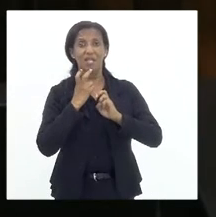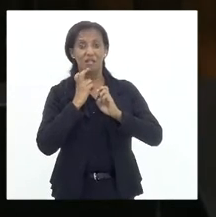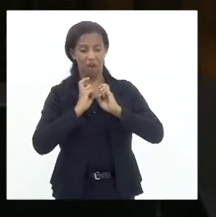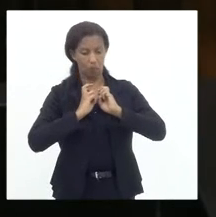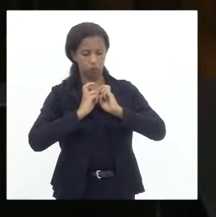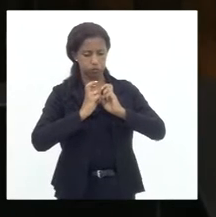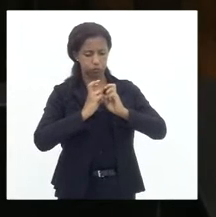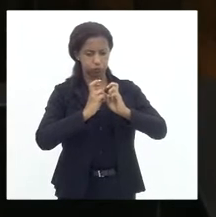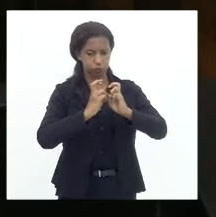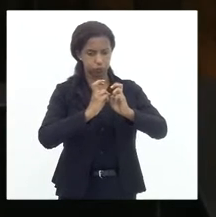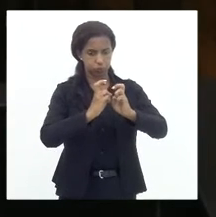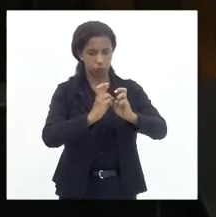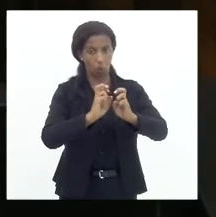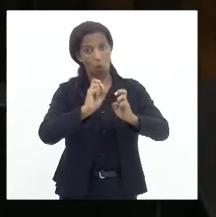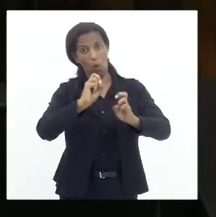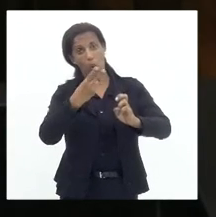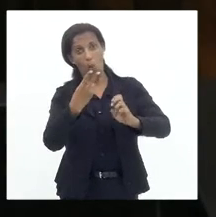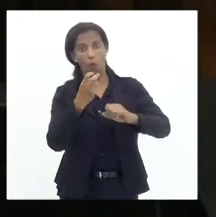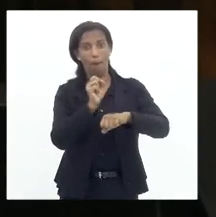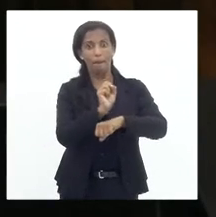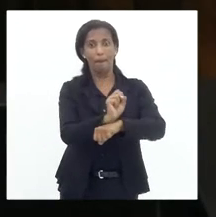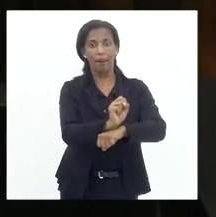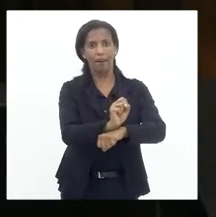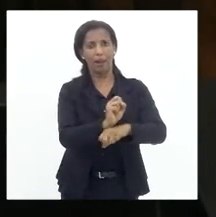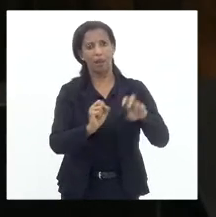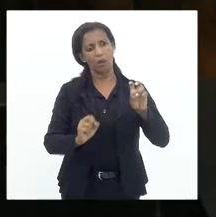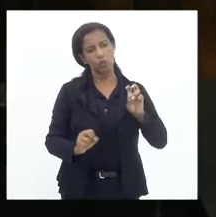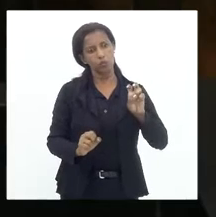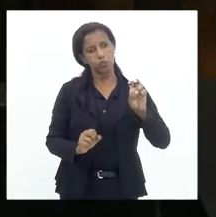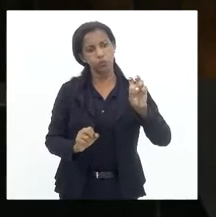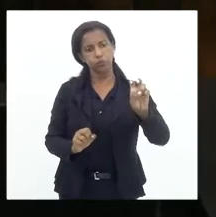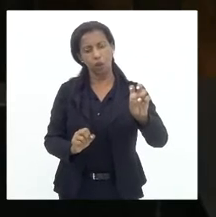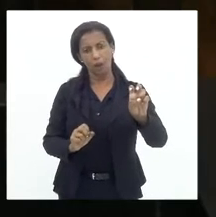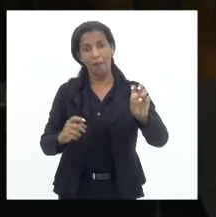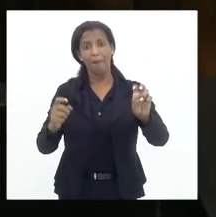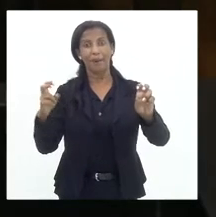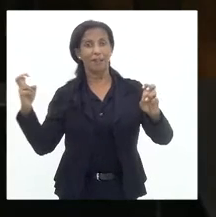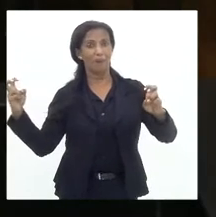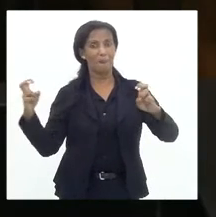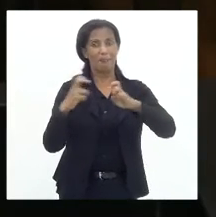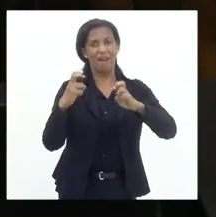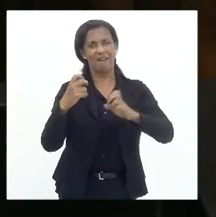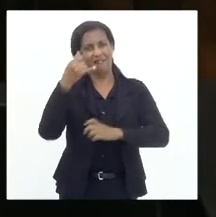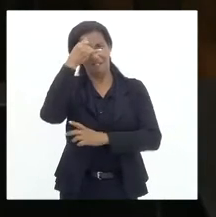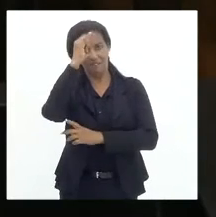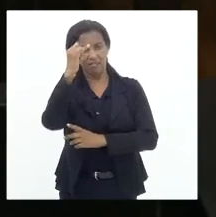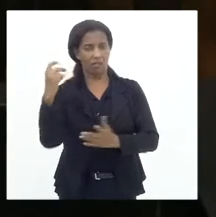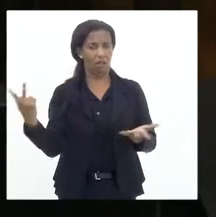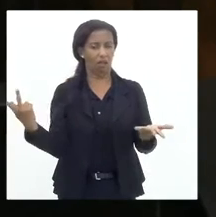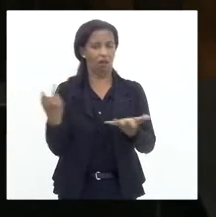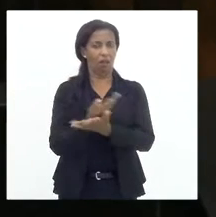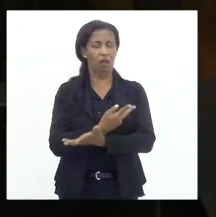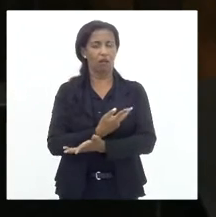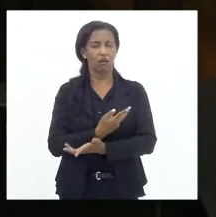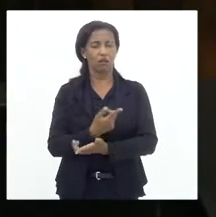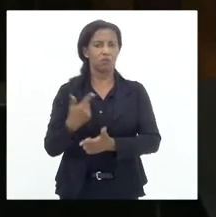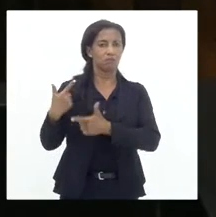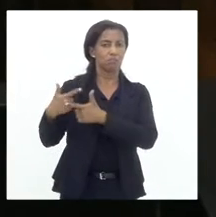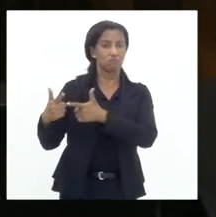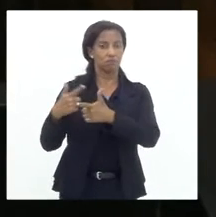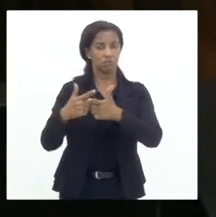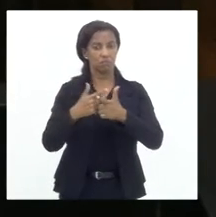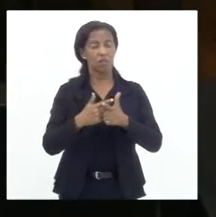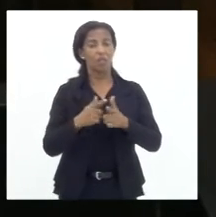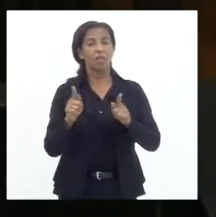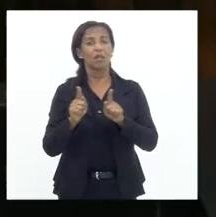seguir ou parar, enfim, para que não haja colisões, não haja acidentes e não ponha